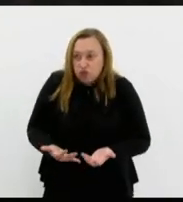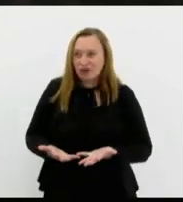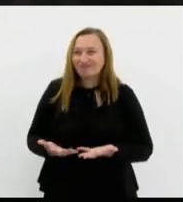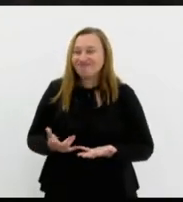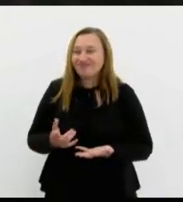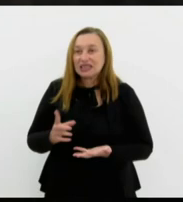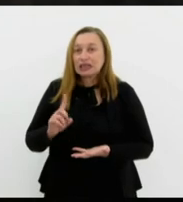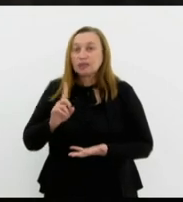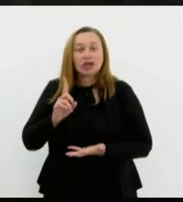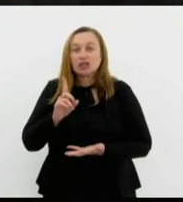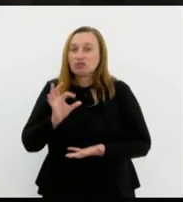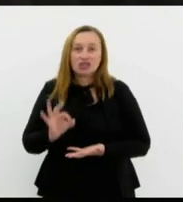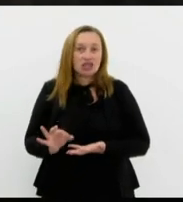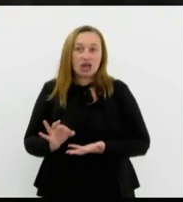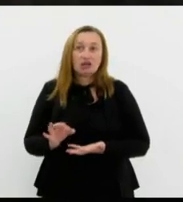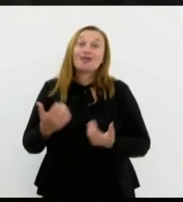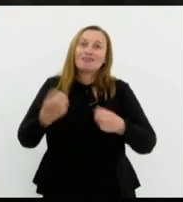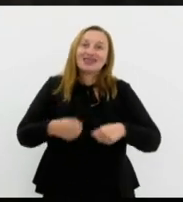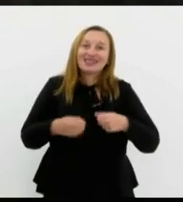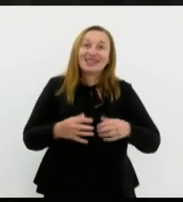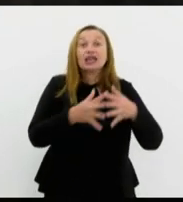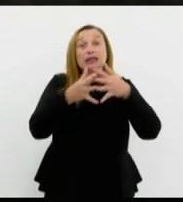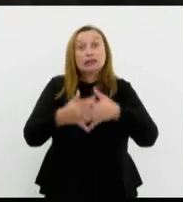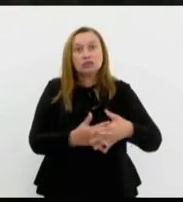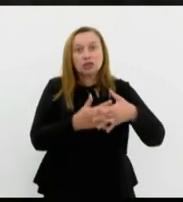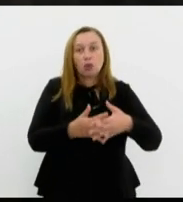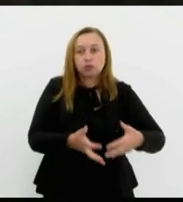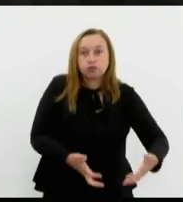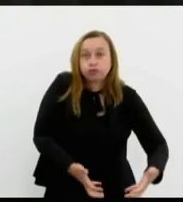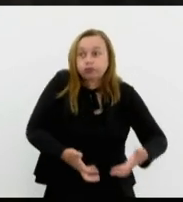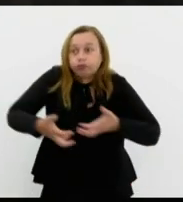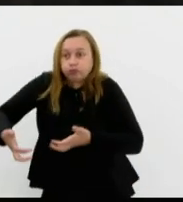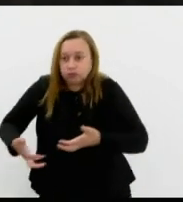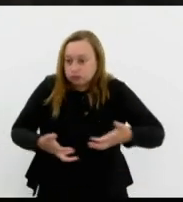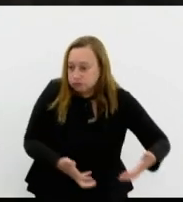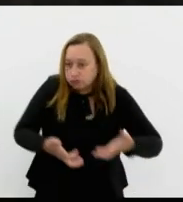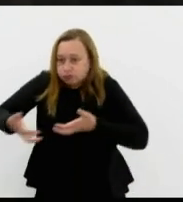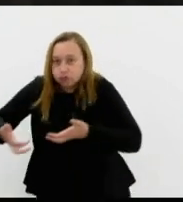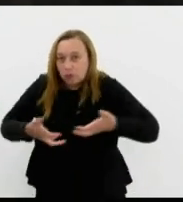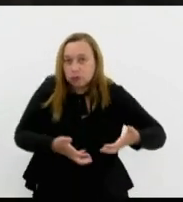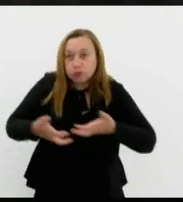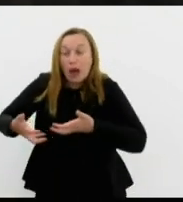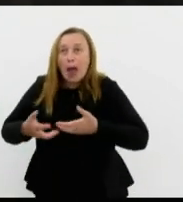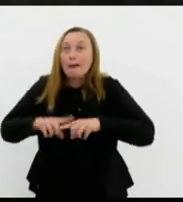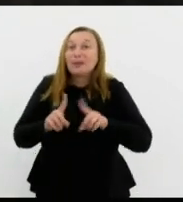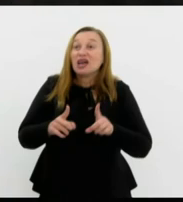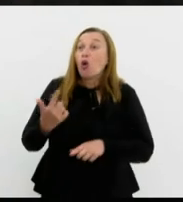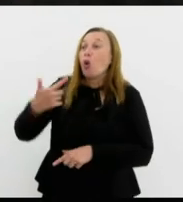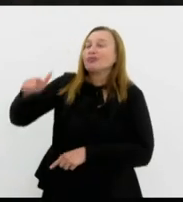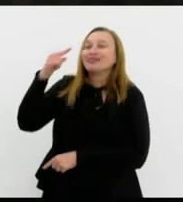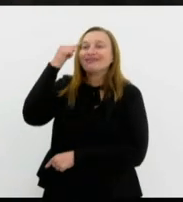certo porque tinham que ter caminhões carregando os corpos e alguém teve a ideia seguinte